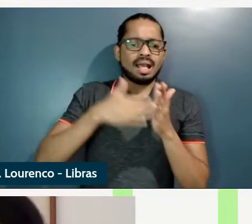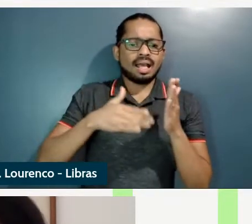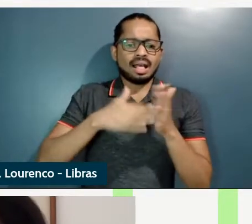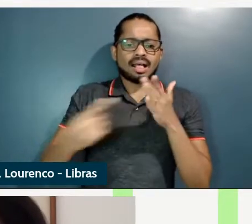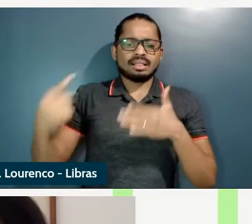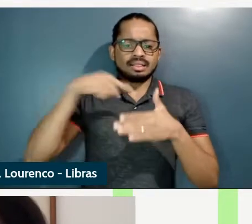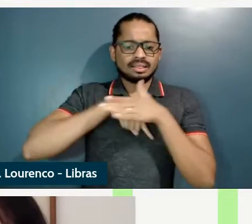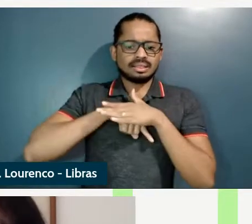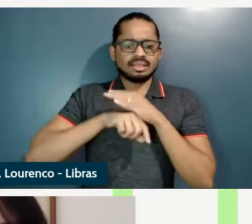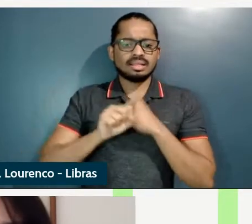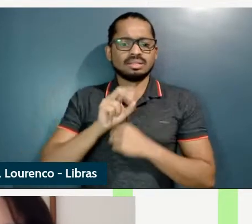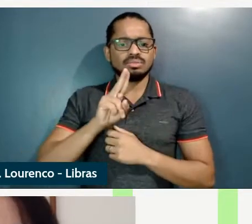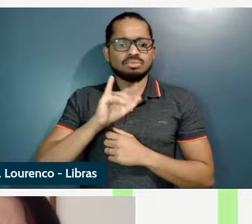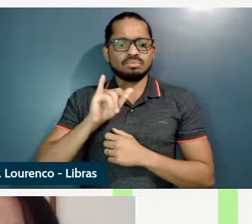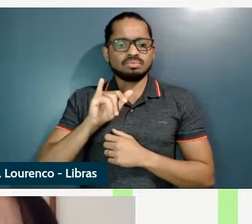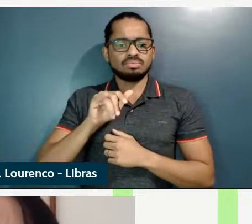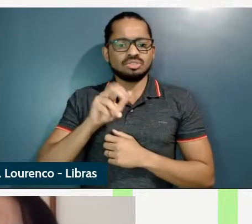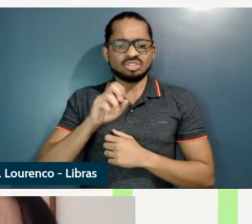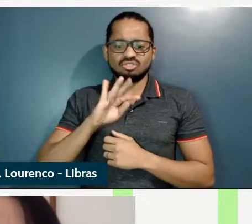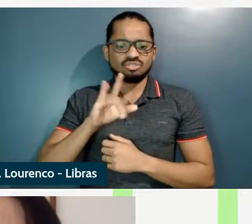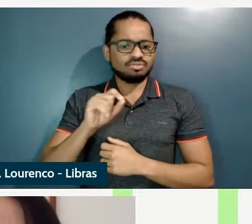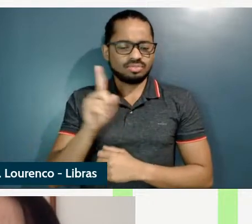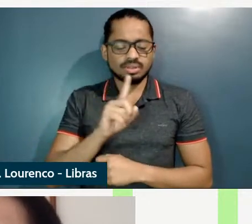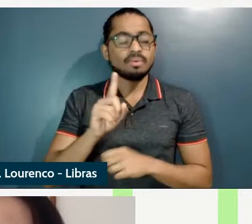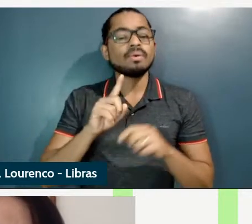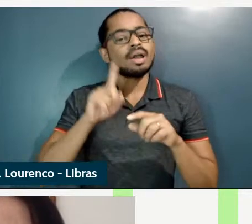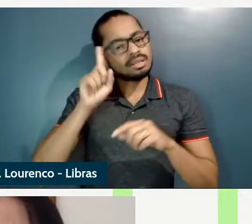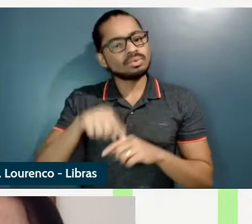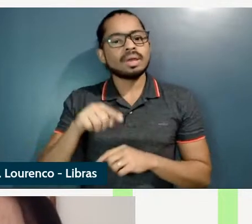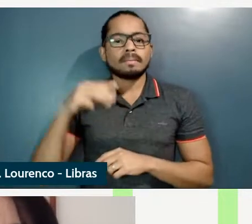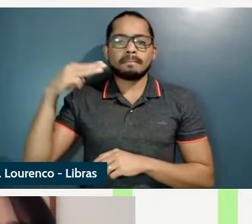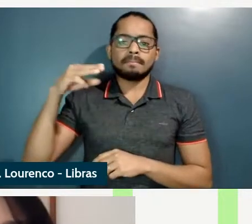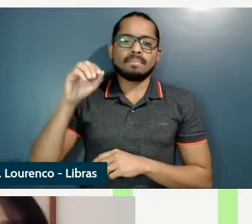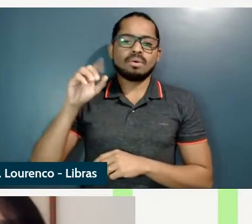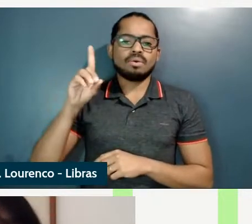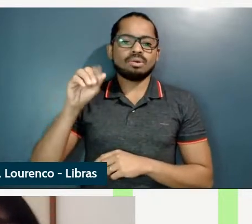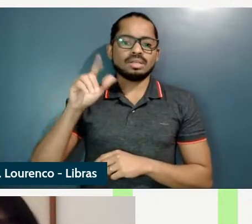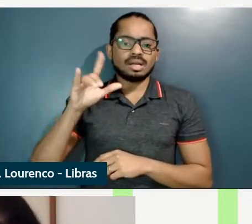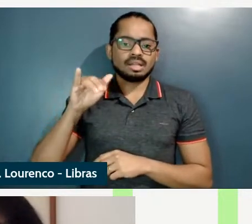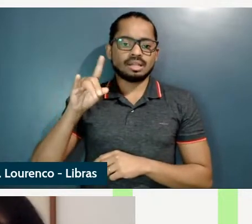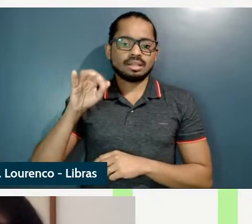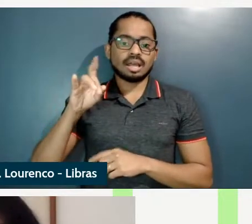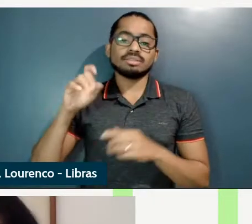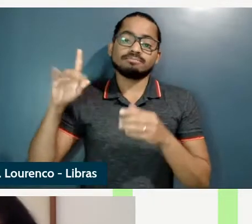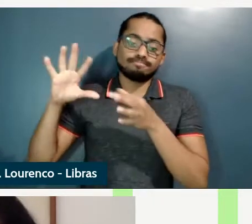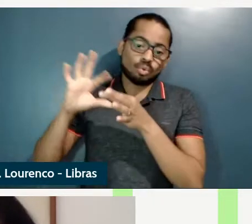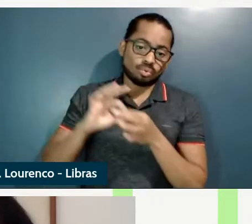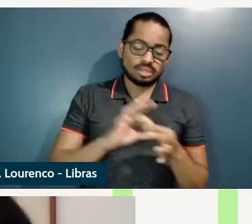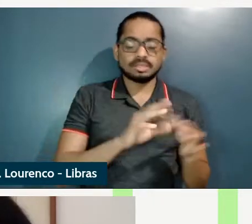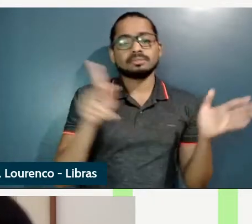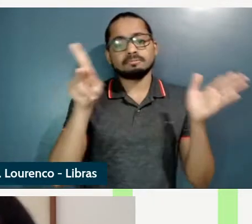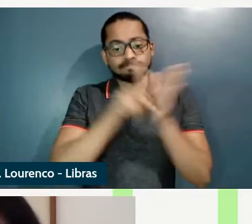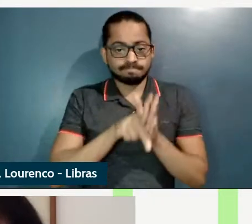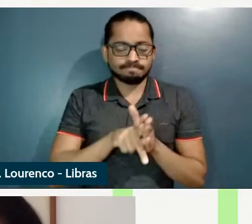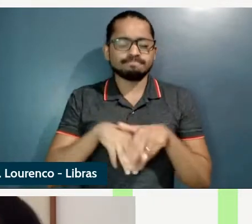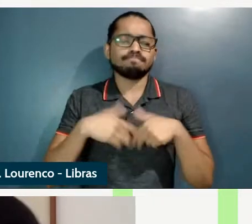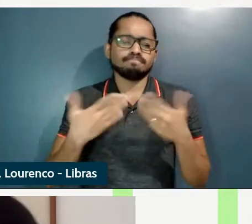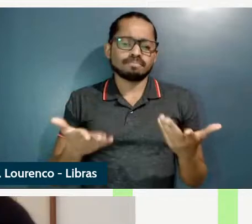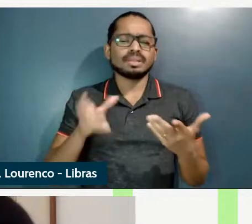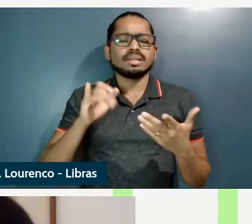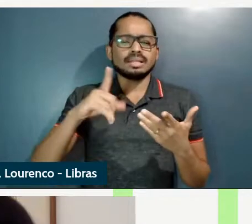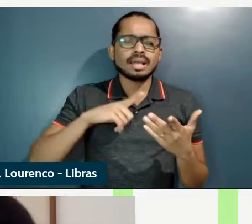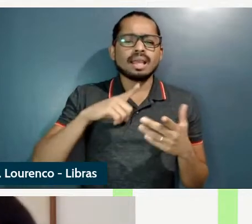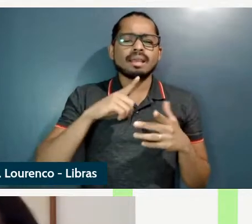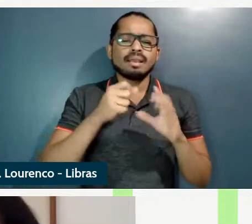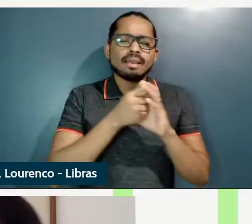estou usando o que a gente já tem de modalidade modalidade é contextual então quando eu tenho propriedades subjetivas